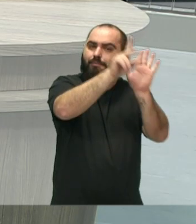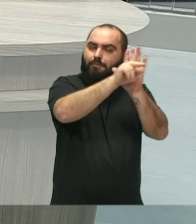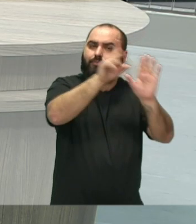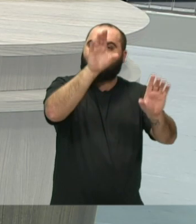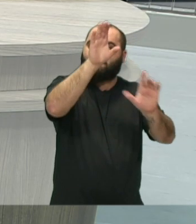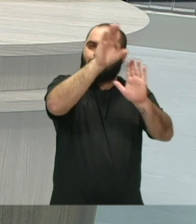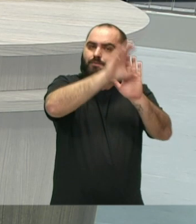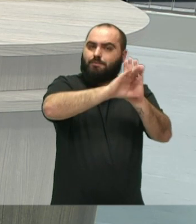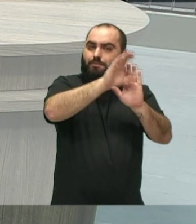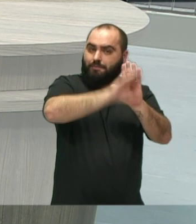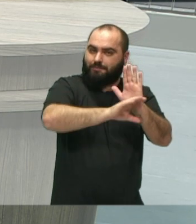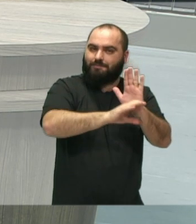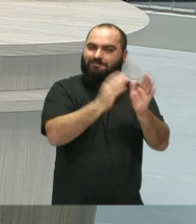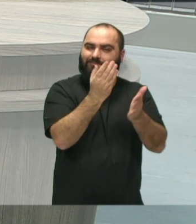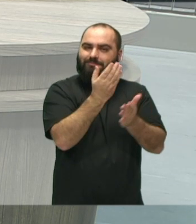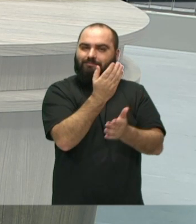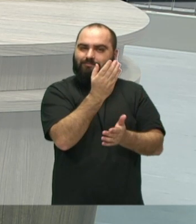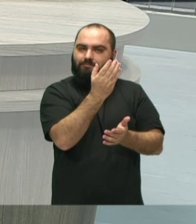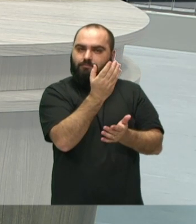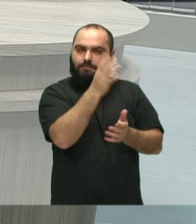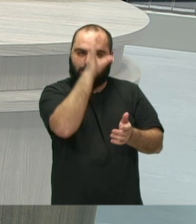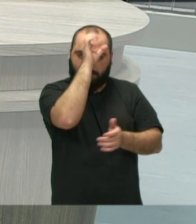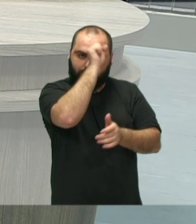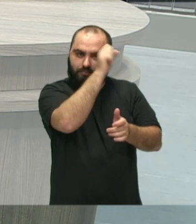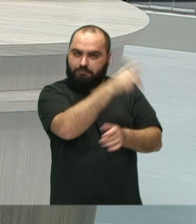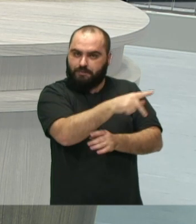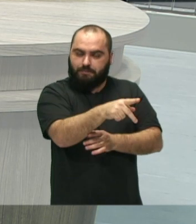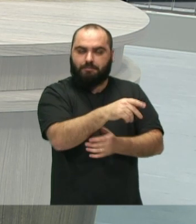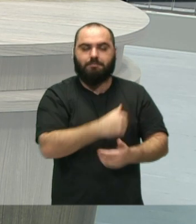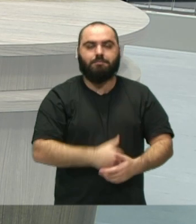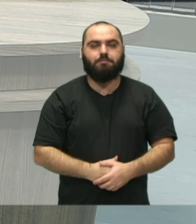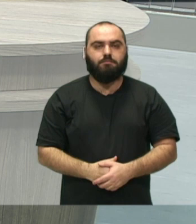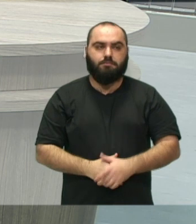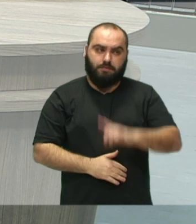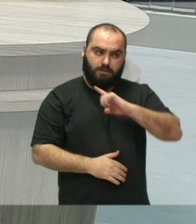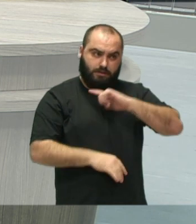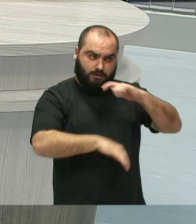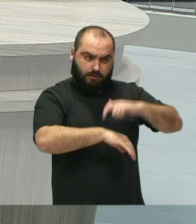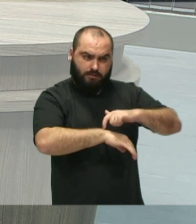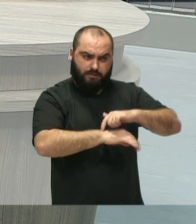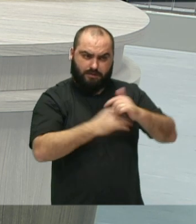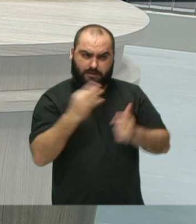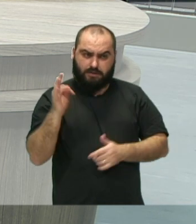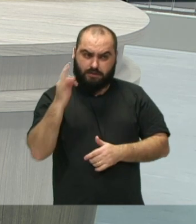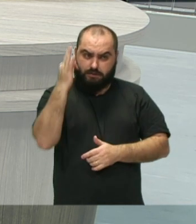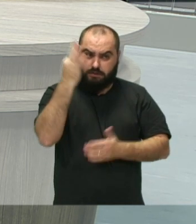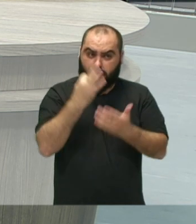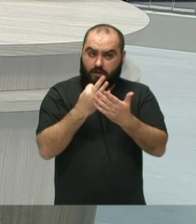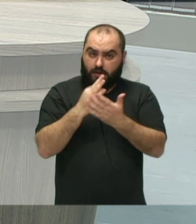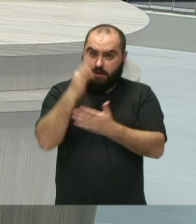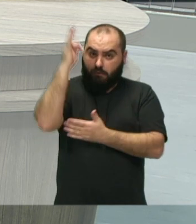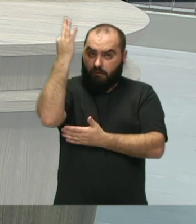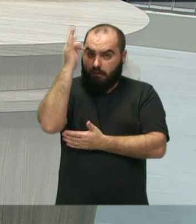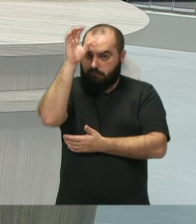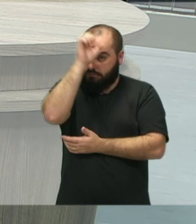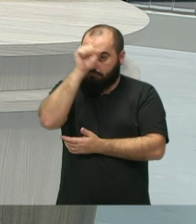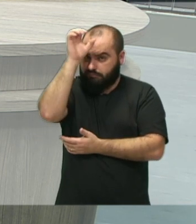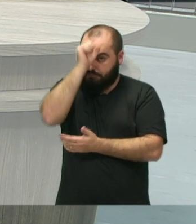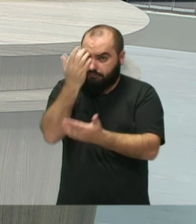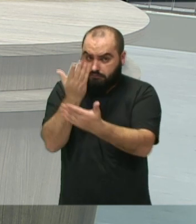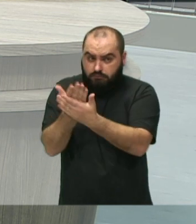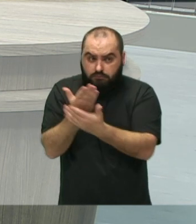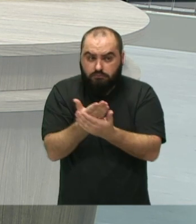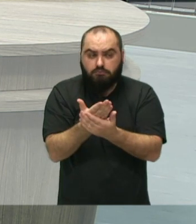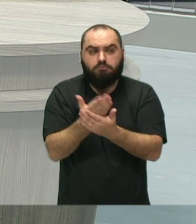professores. E também tem certo tempo de estudo teórico também a ser desenvolvido. E quanto